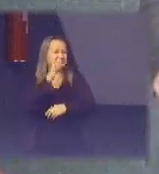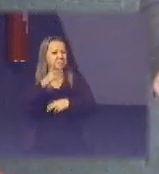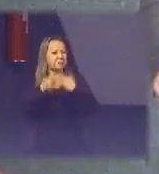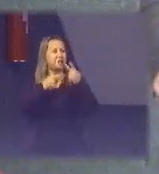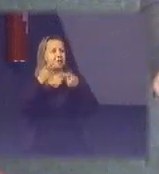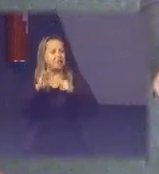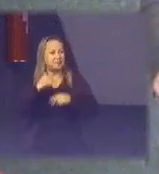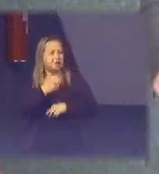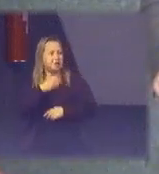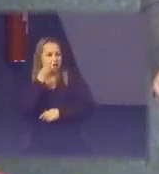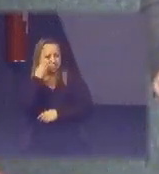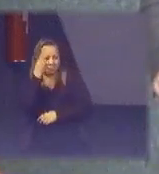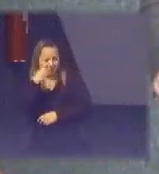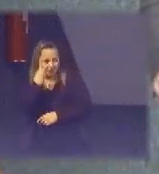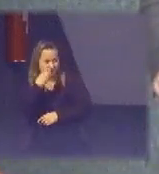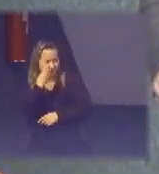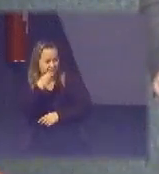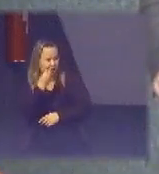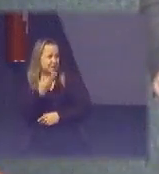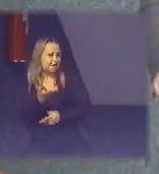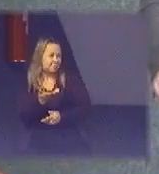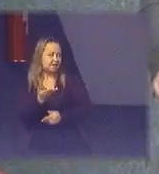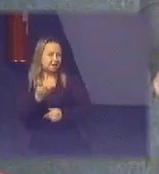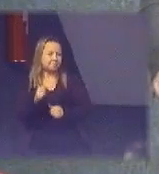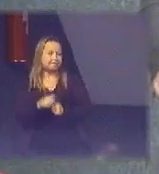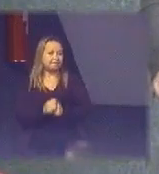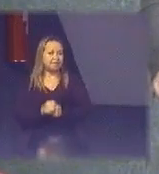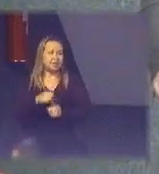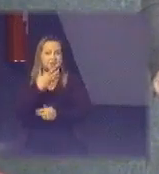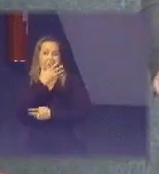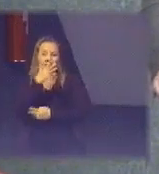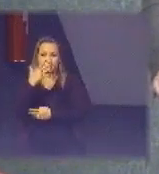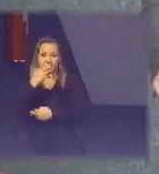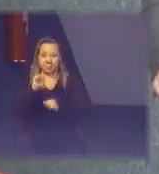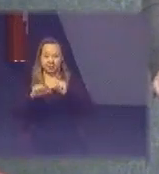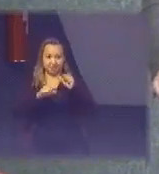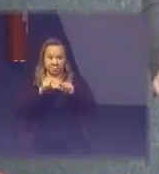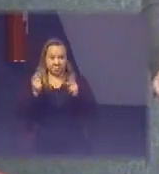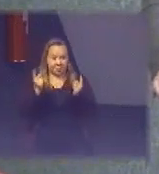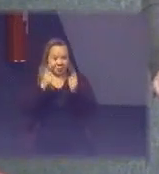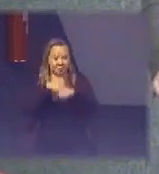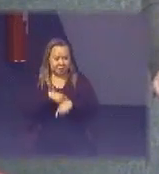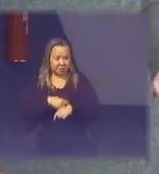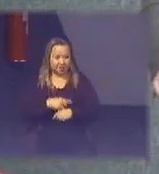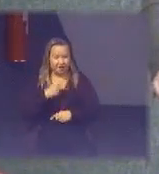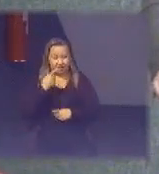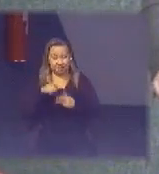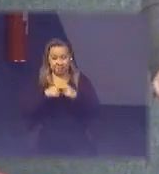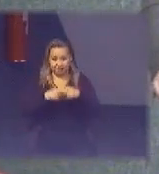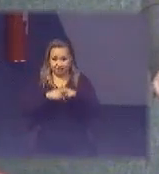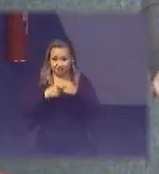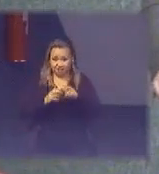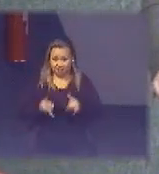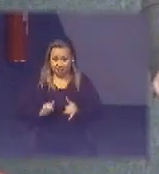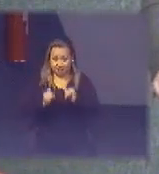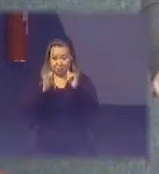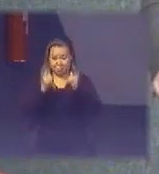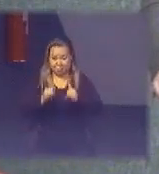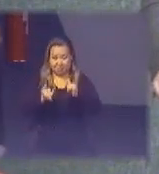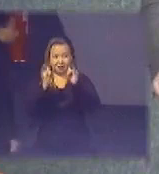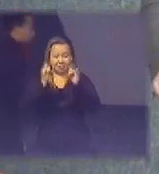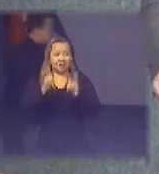a nossa experiência em logística reversa principalmente de equipamentos elétricos e eletrônicos